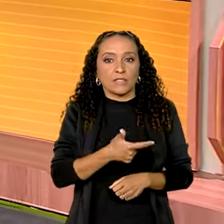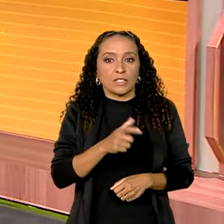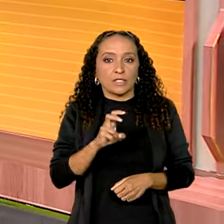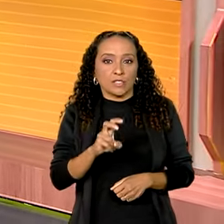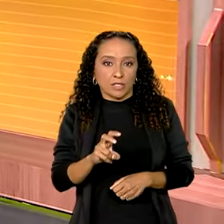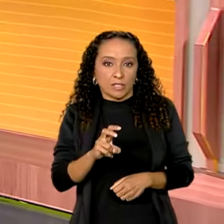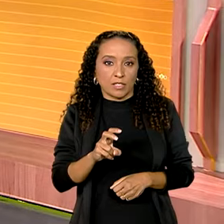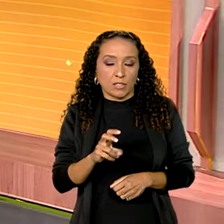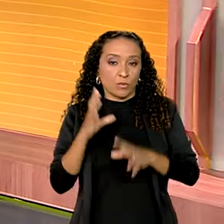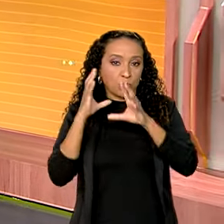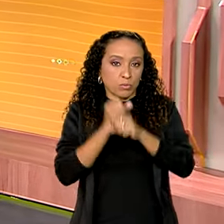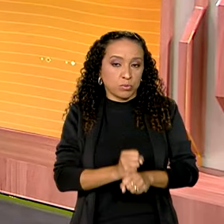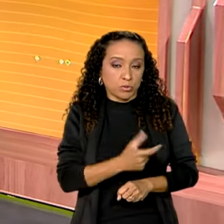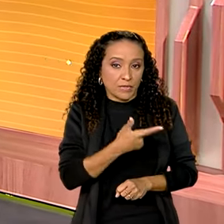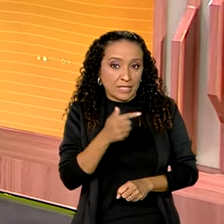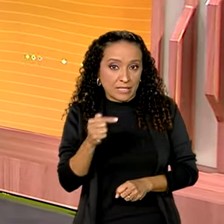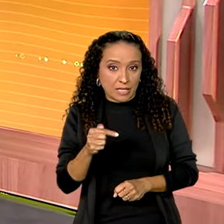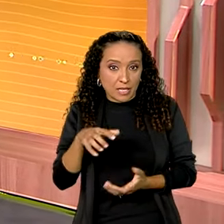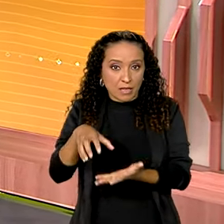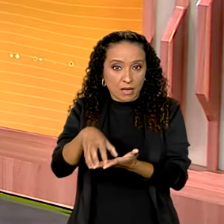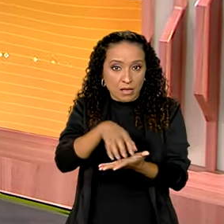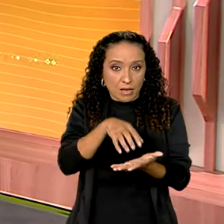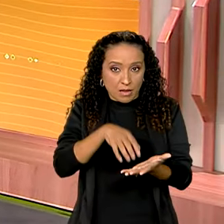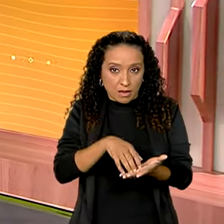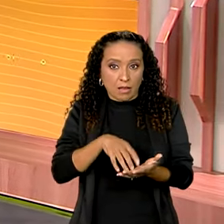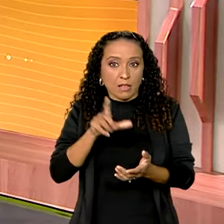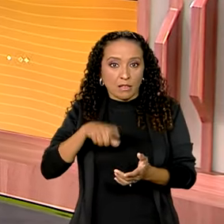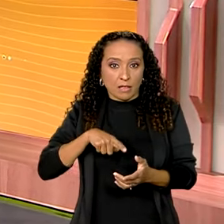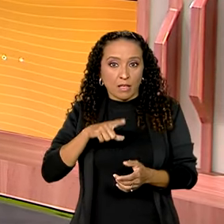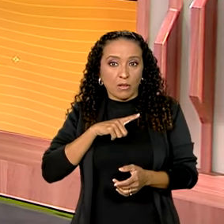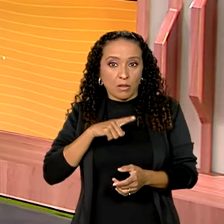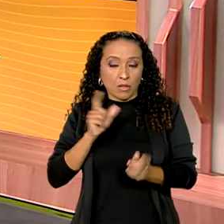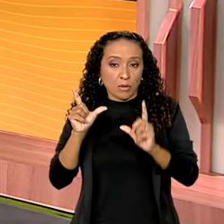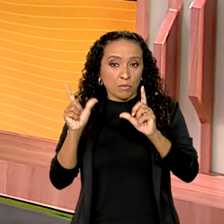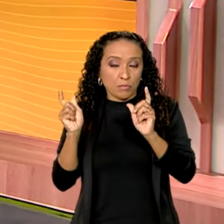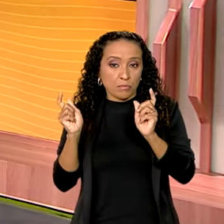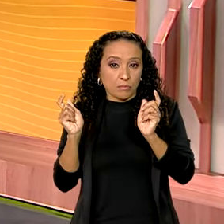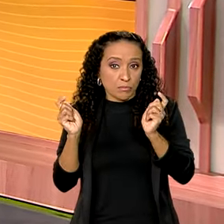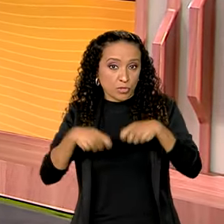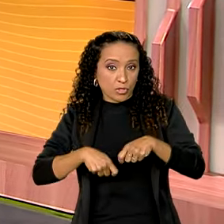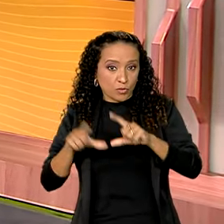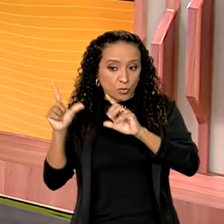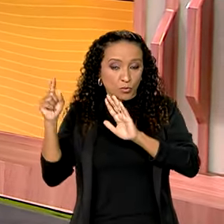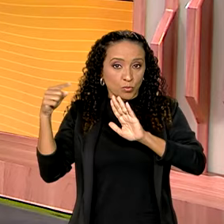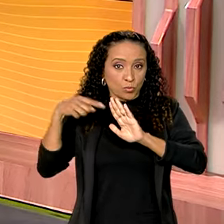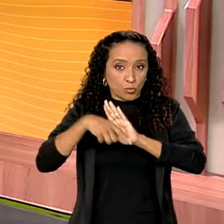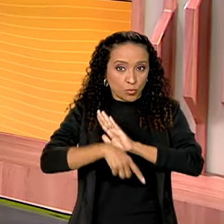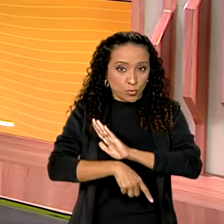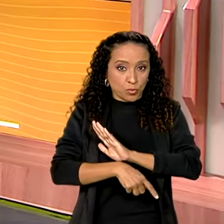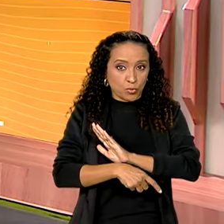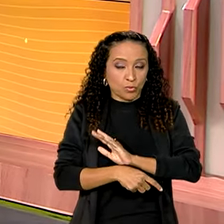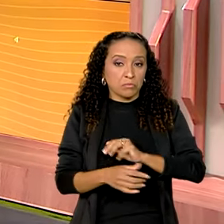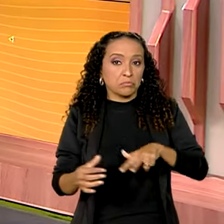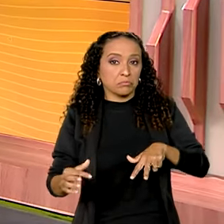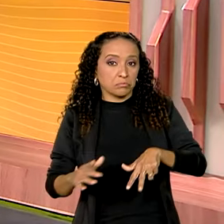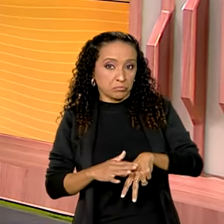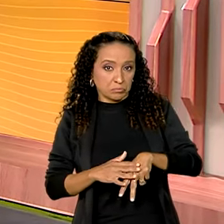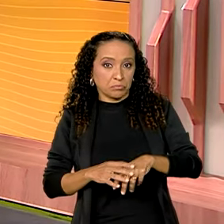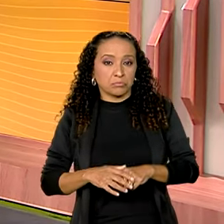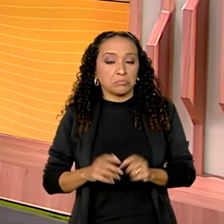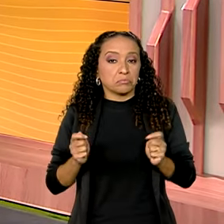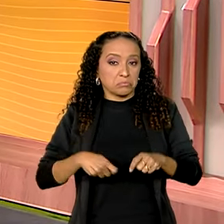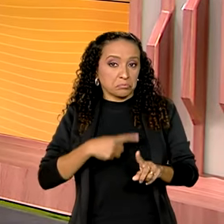25 das 27 unidades da federação estão com tendência de queda no número de casos. Olha só que dado